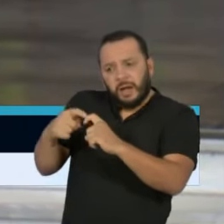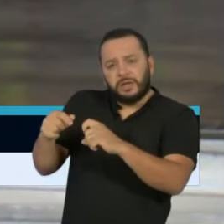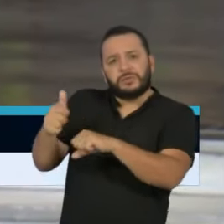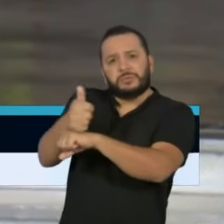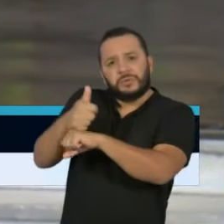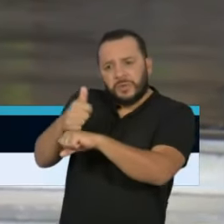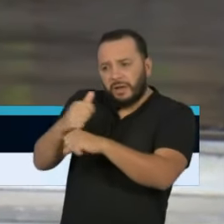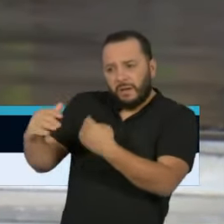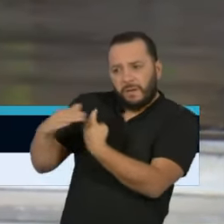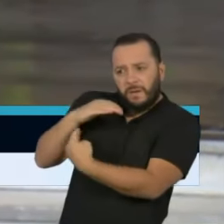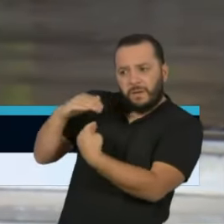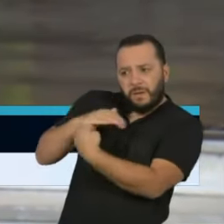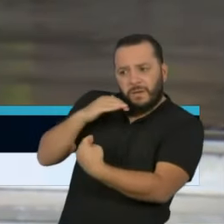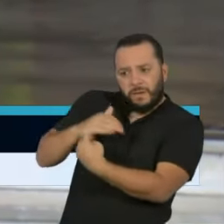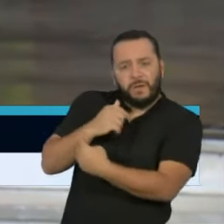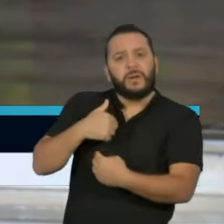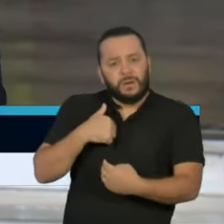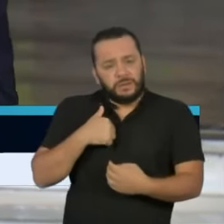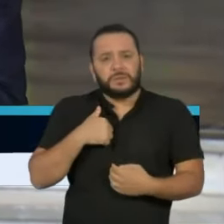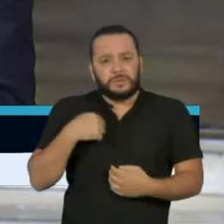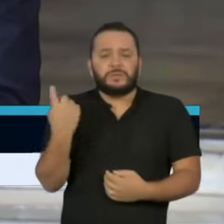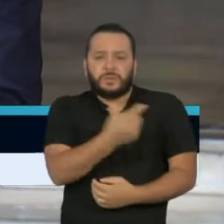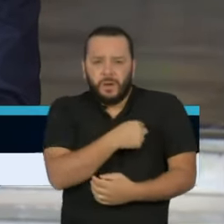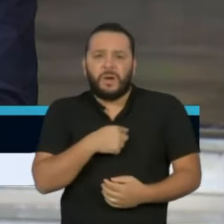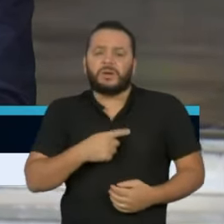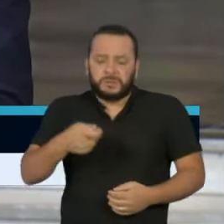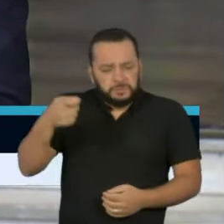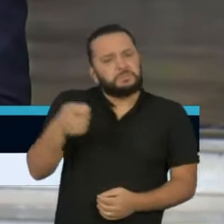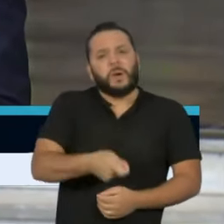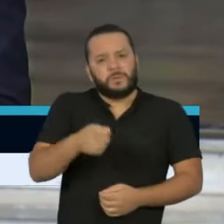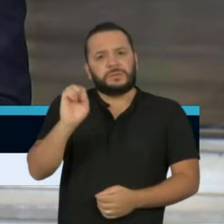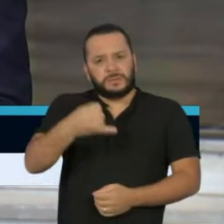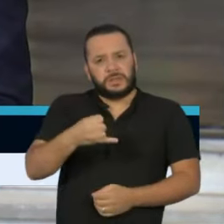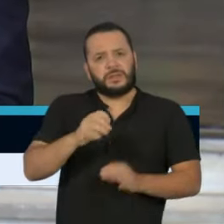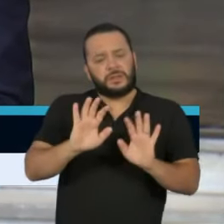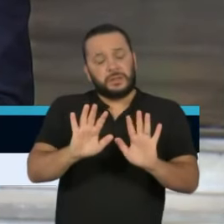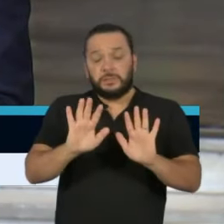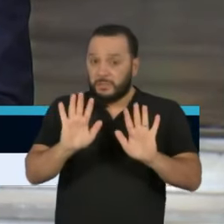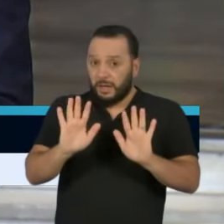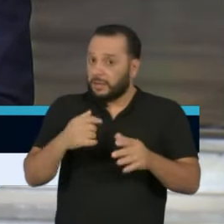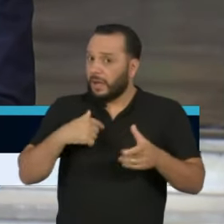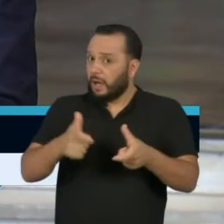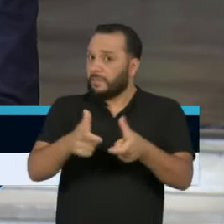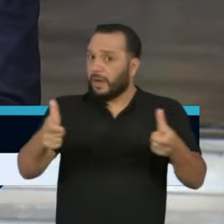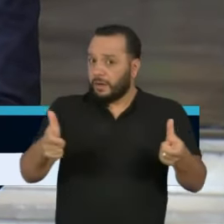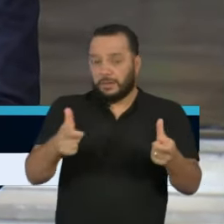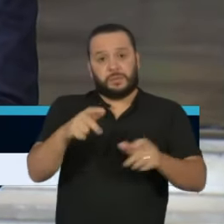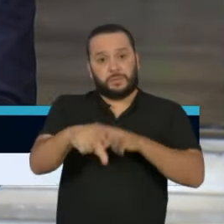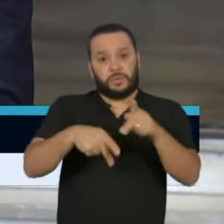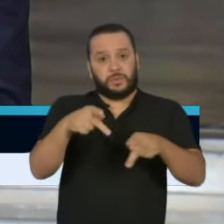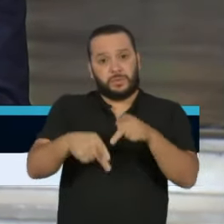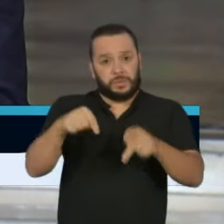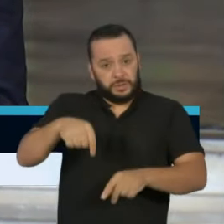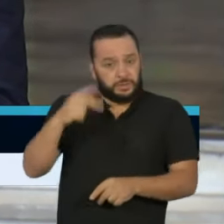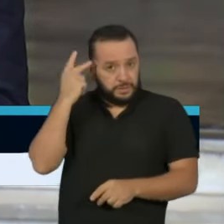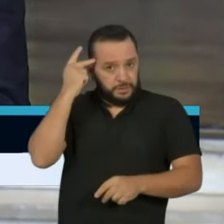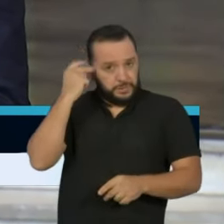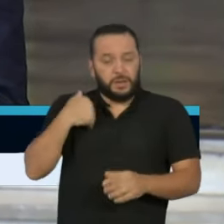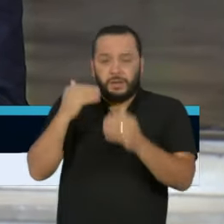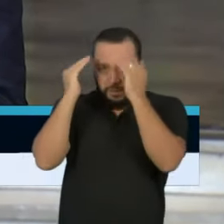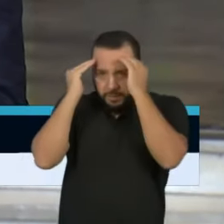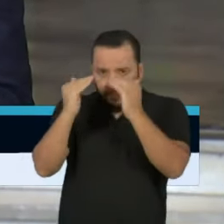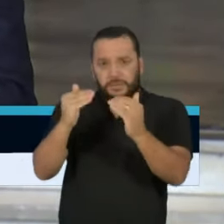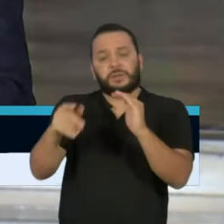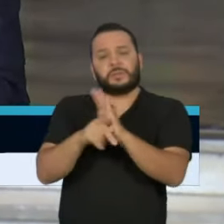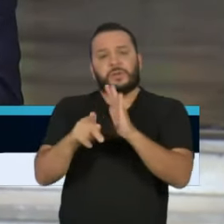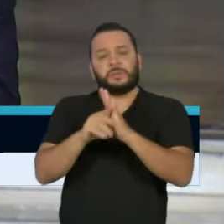Mas ressaltar também o lado bom. Majoritariamente, a população do Estado de São Paulo tem respeitado a quarentena e tem respeitado